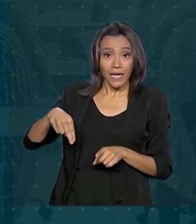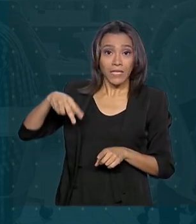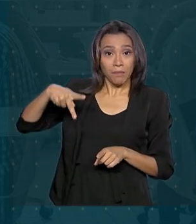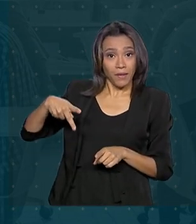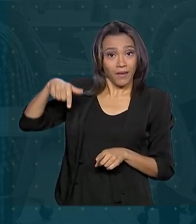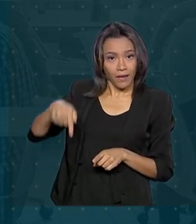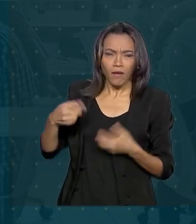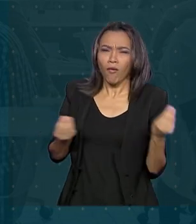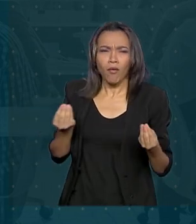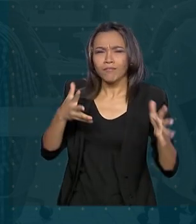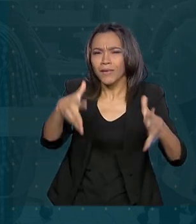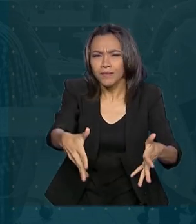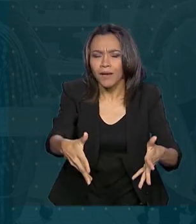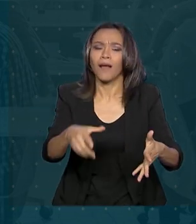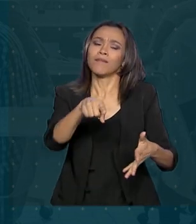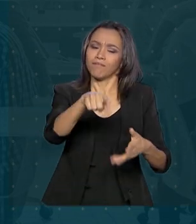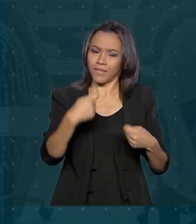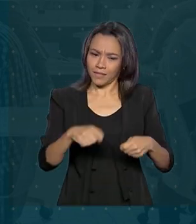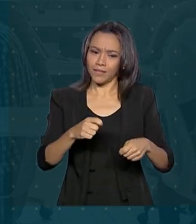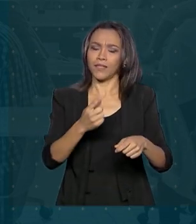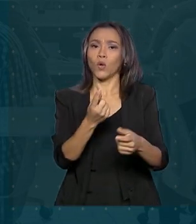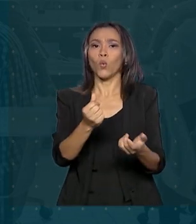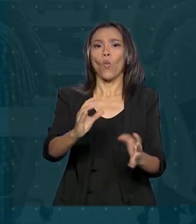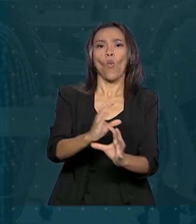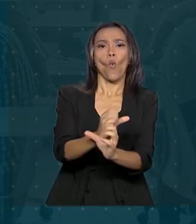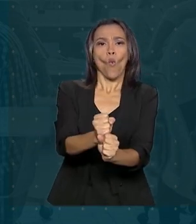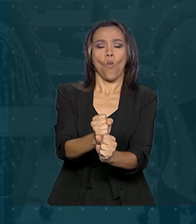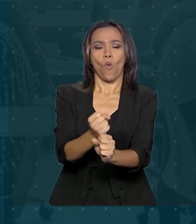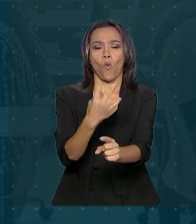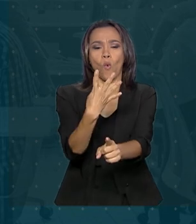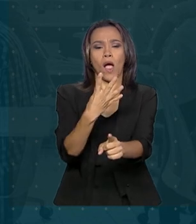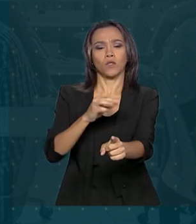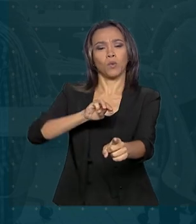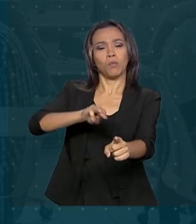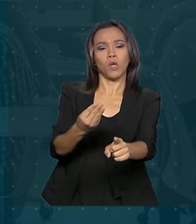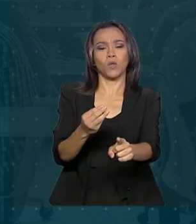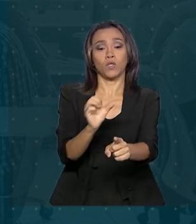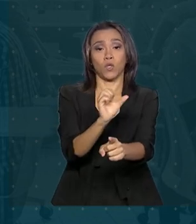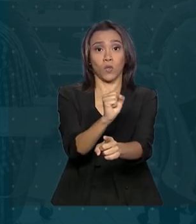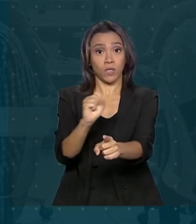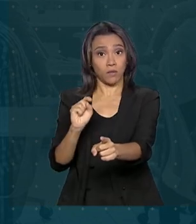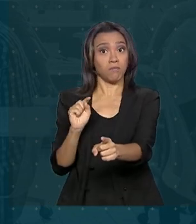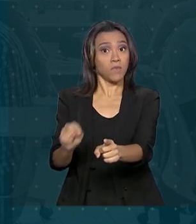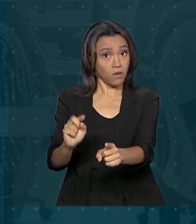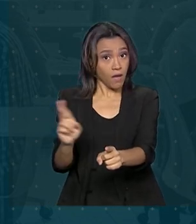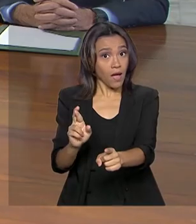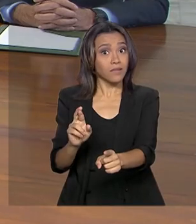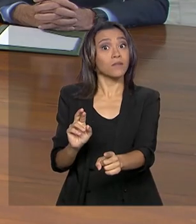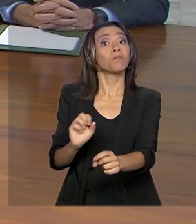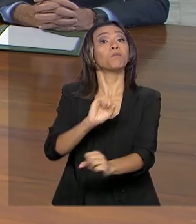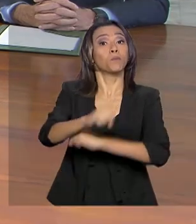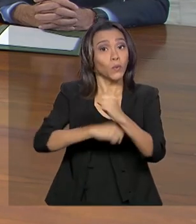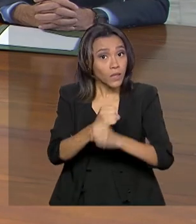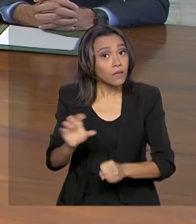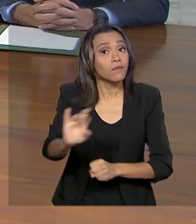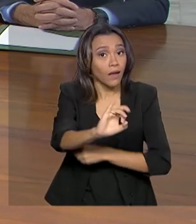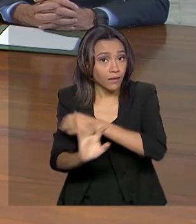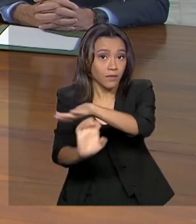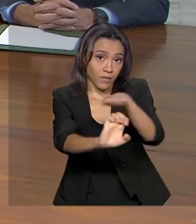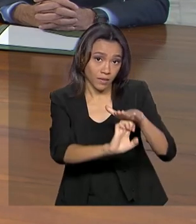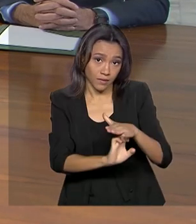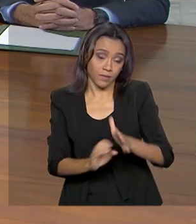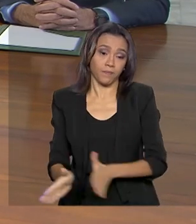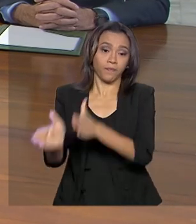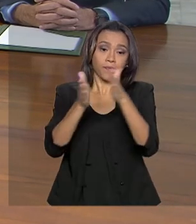participar, as empresas deverão ter receita bruta de até R$ 4,8 milhões por ano. O programa Brasil